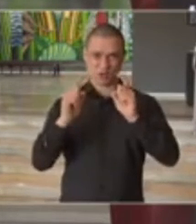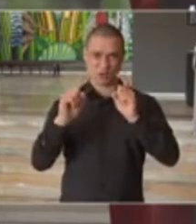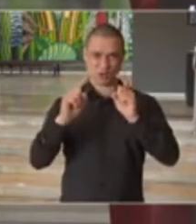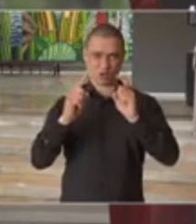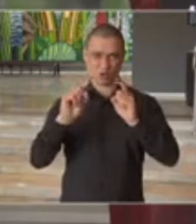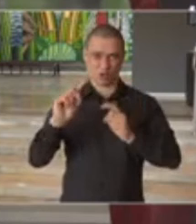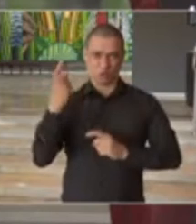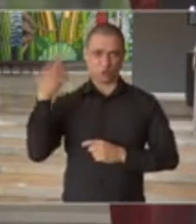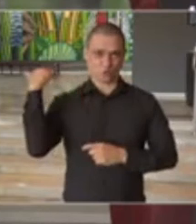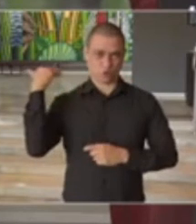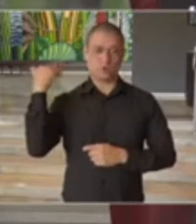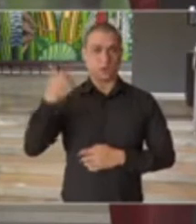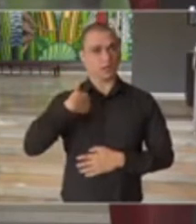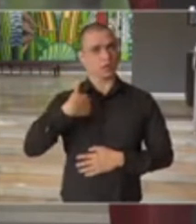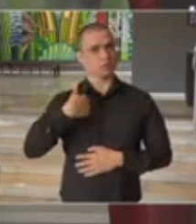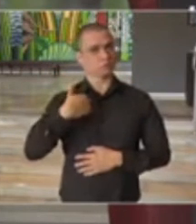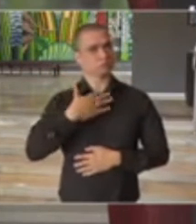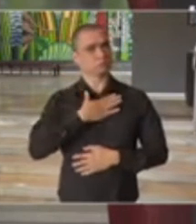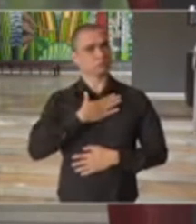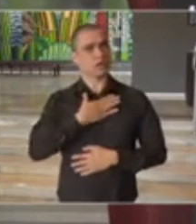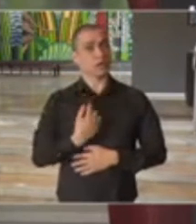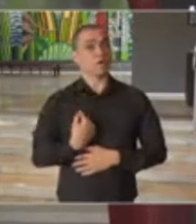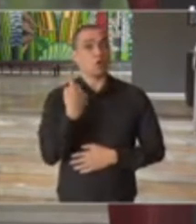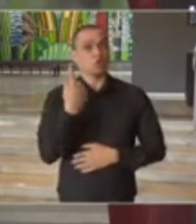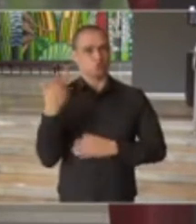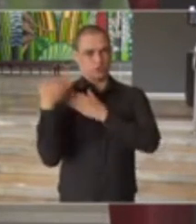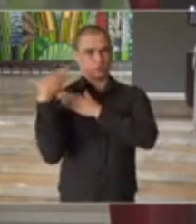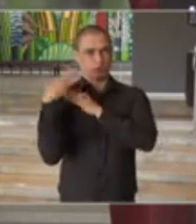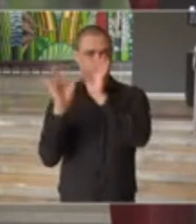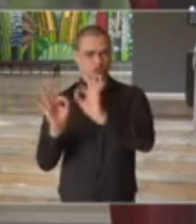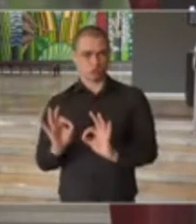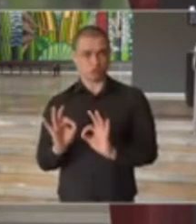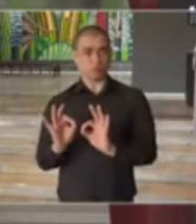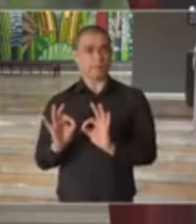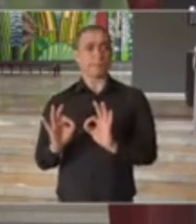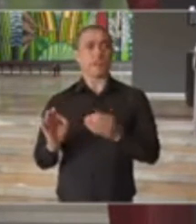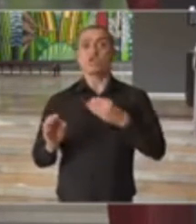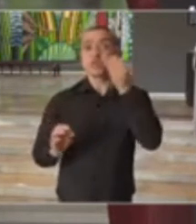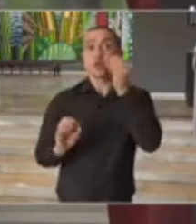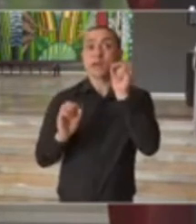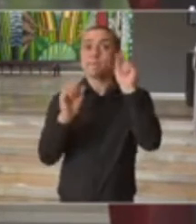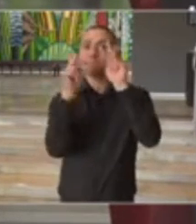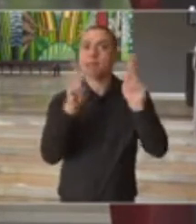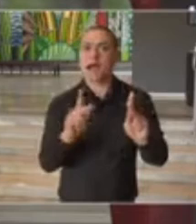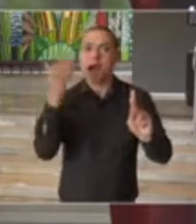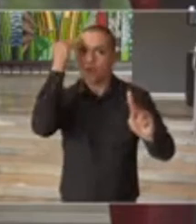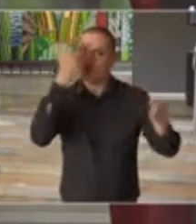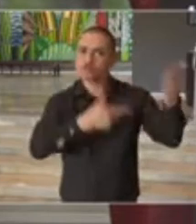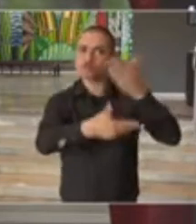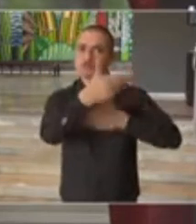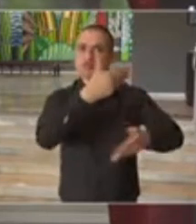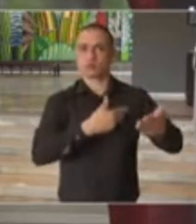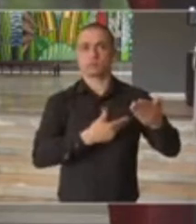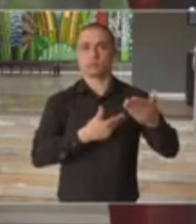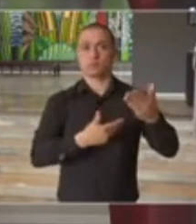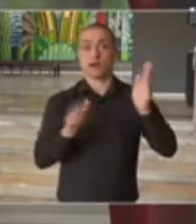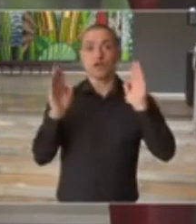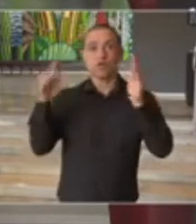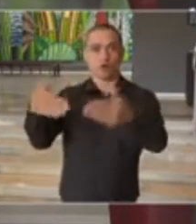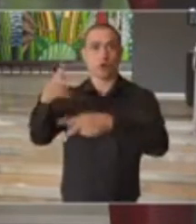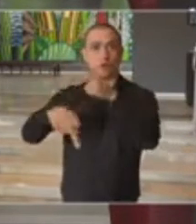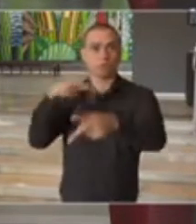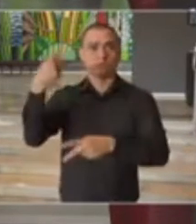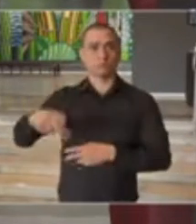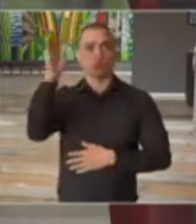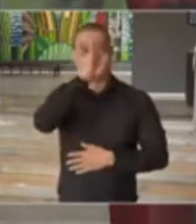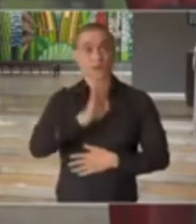eu, modesto à parte, fui um dos coordenadores, buscou o entendimento para atender a população